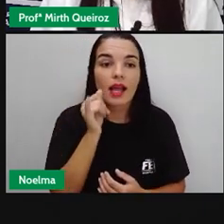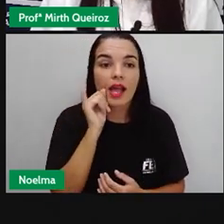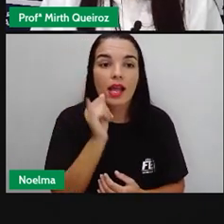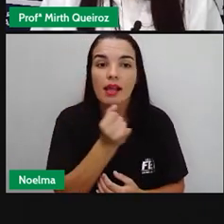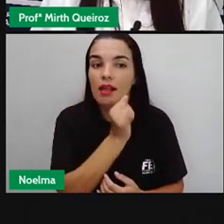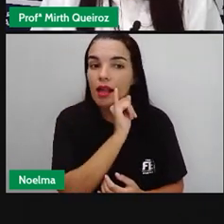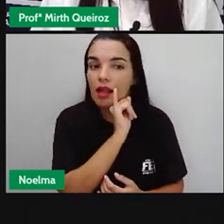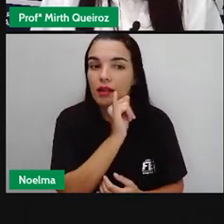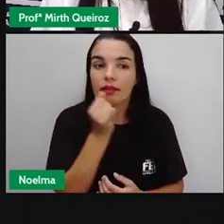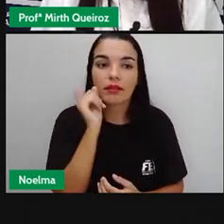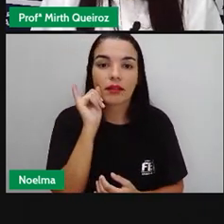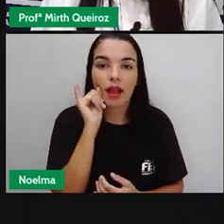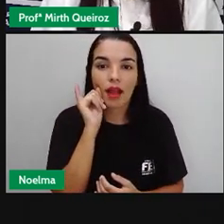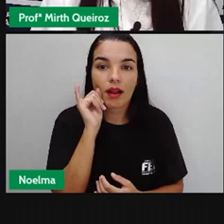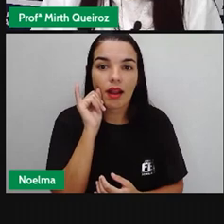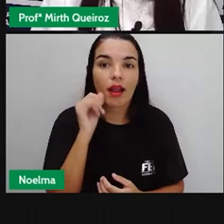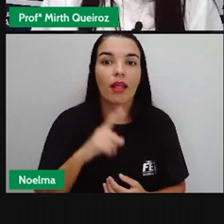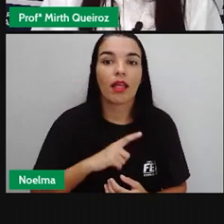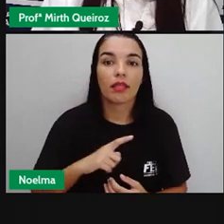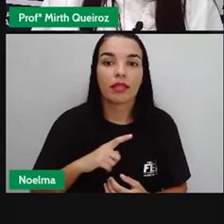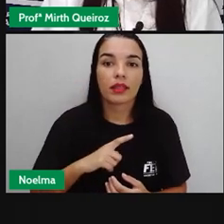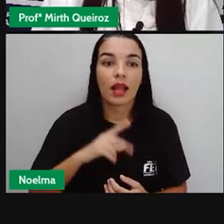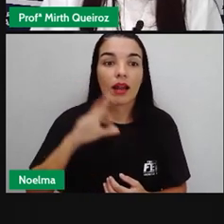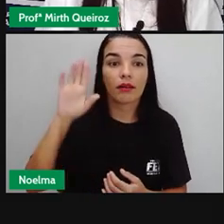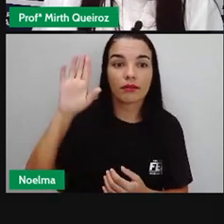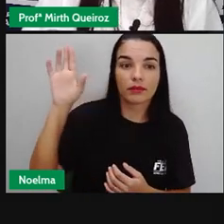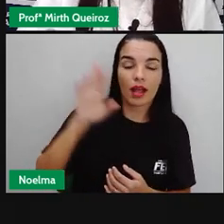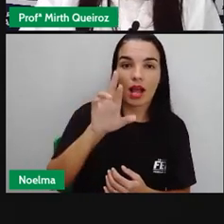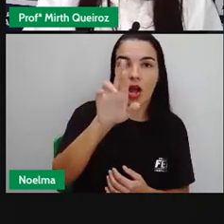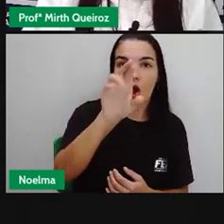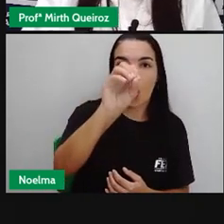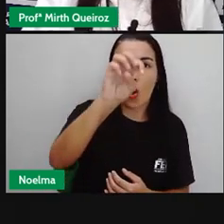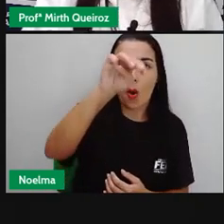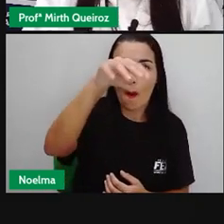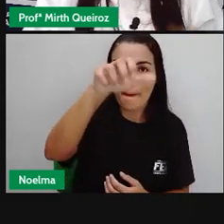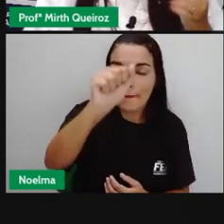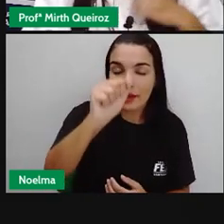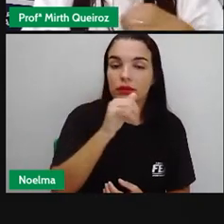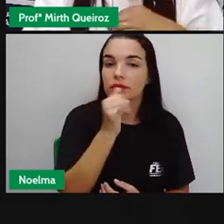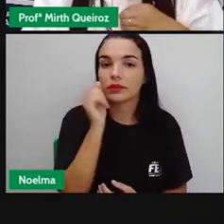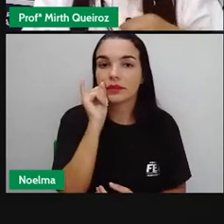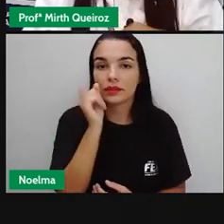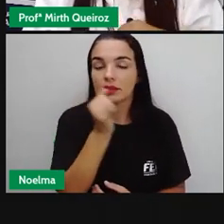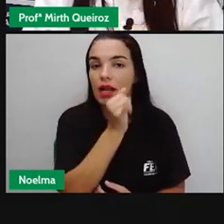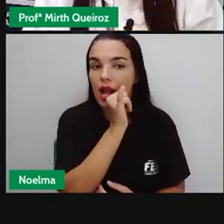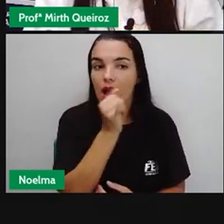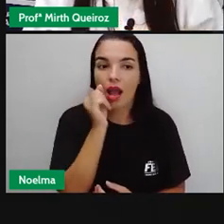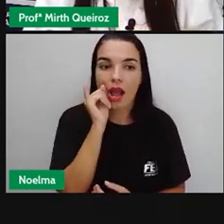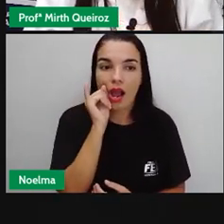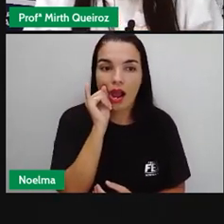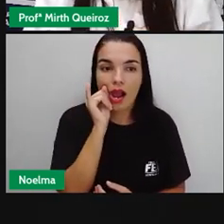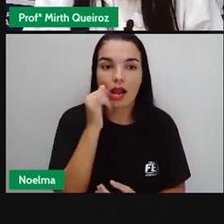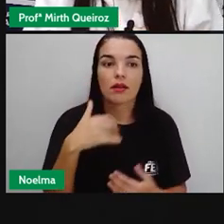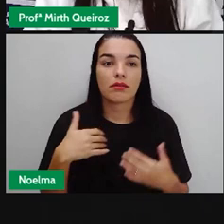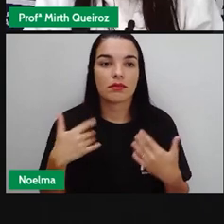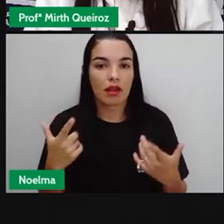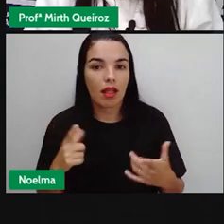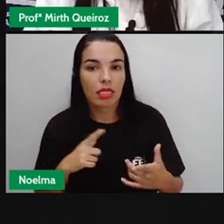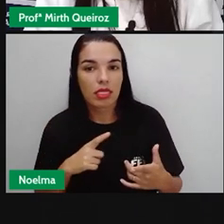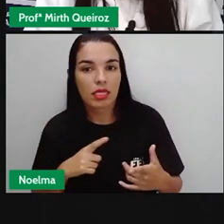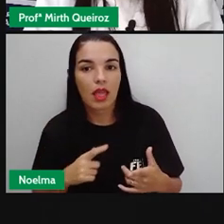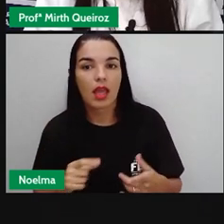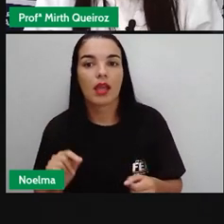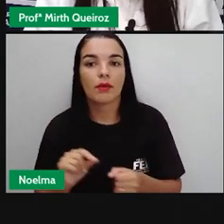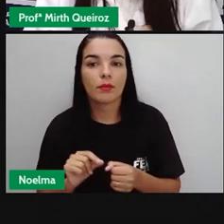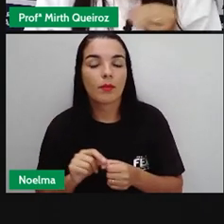Nazionale de Arte Moderna, em Roma. Então, aqui, ó, os imigrantes que vieram para o Brasil, retratam que